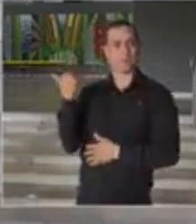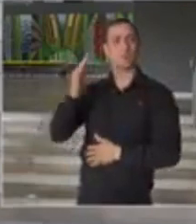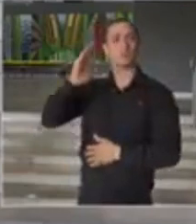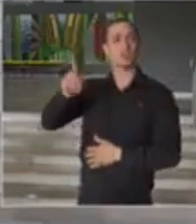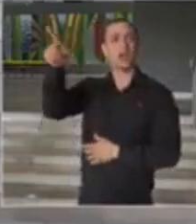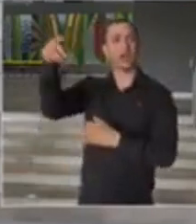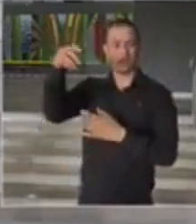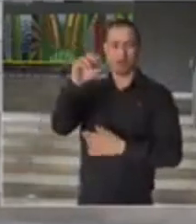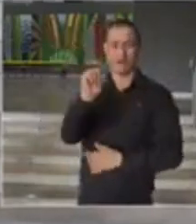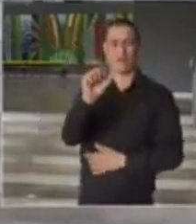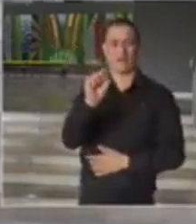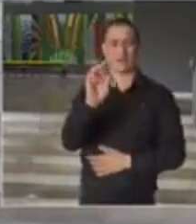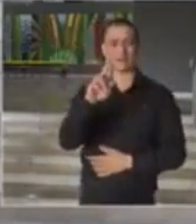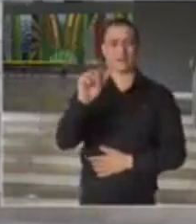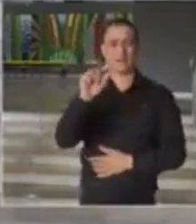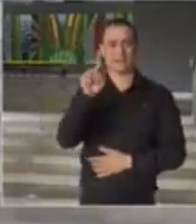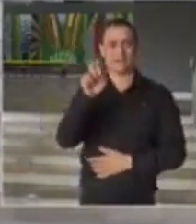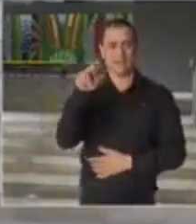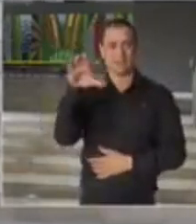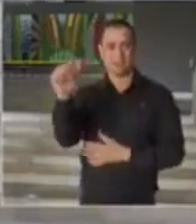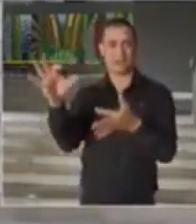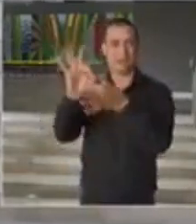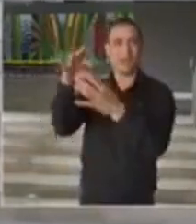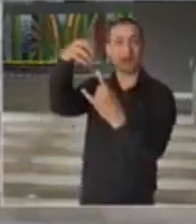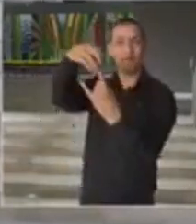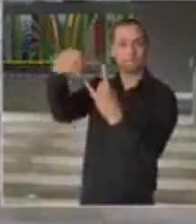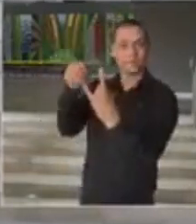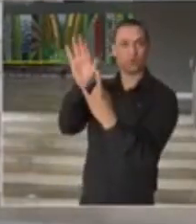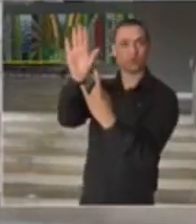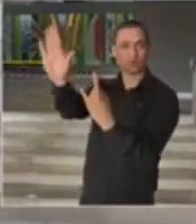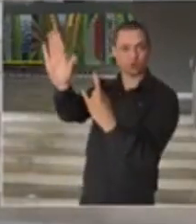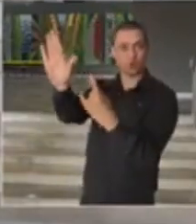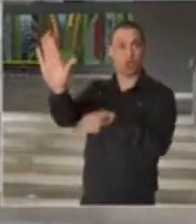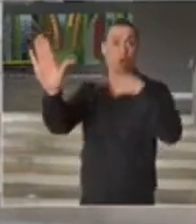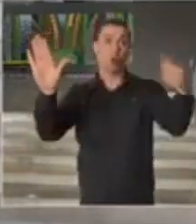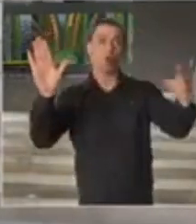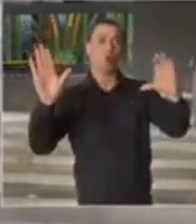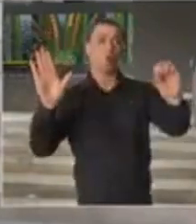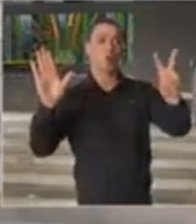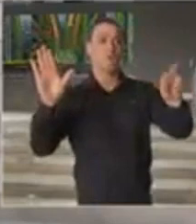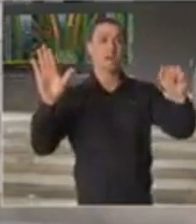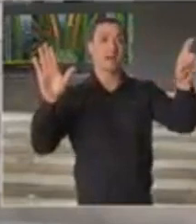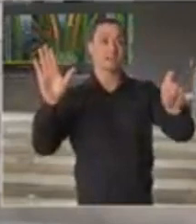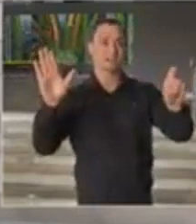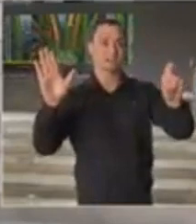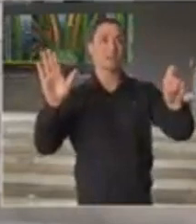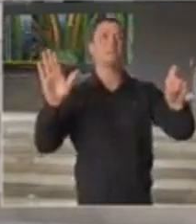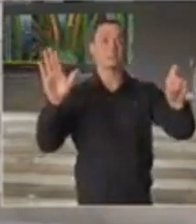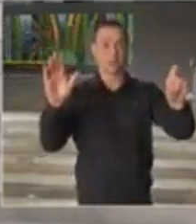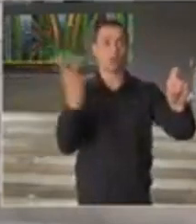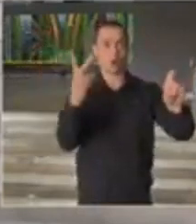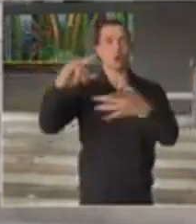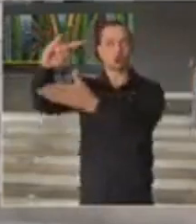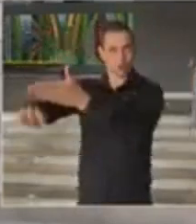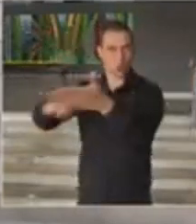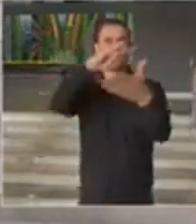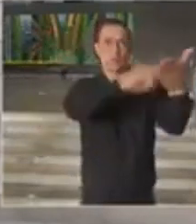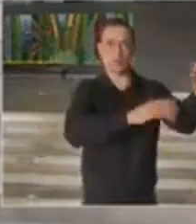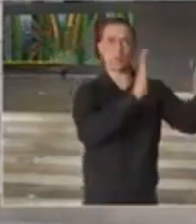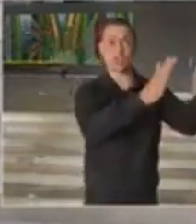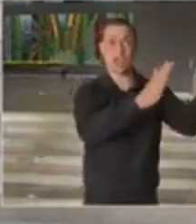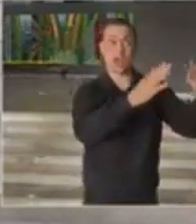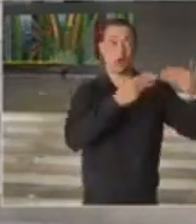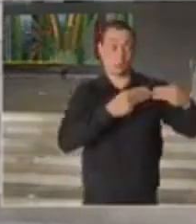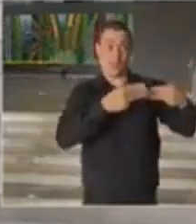AstraZeneca, Fiocruz, e outro com a iniciativa COVAX. Pagou o adentrado para os dois contratos.